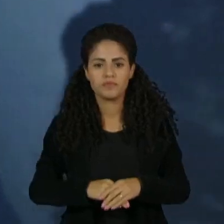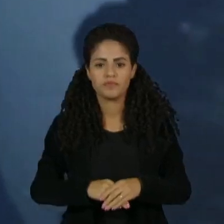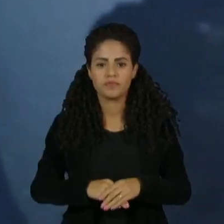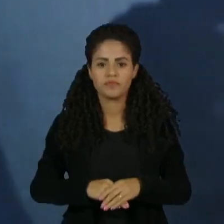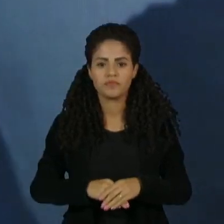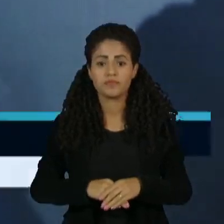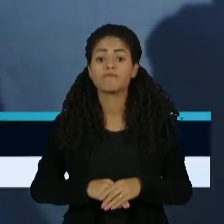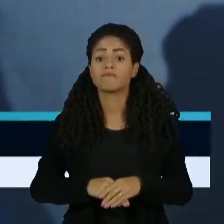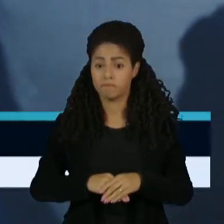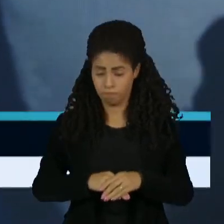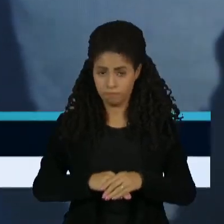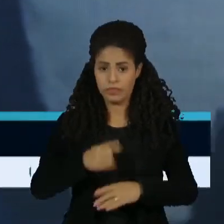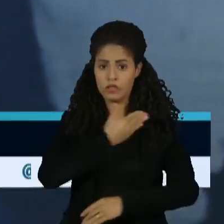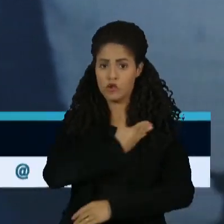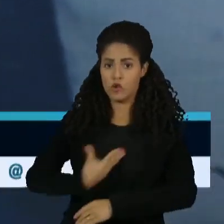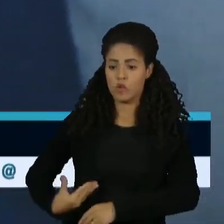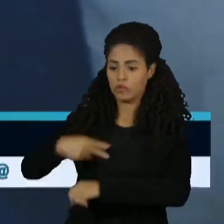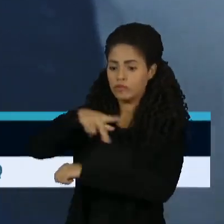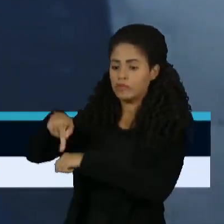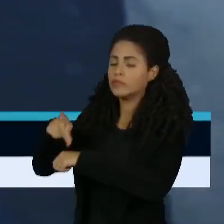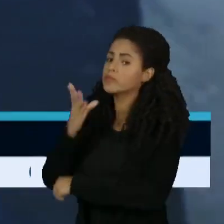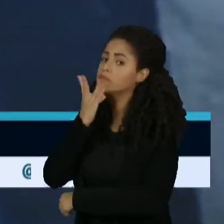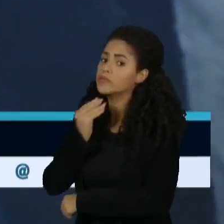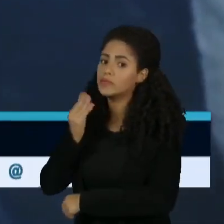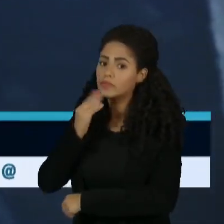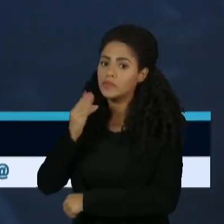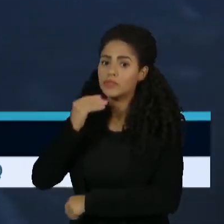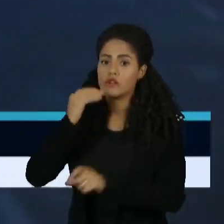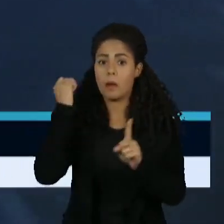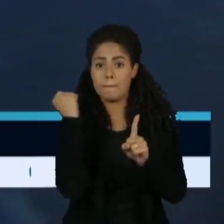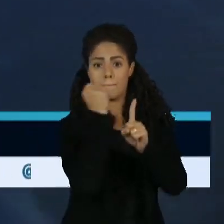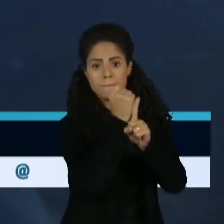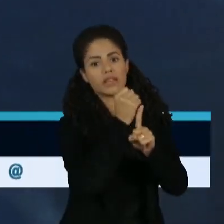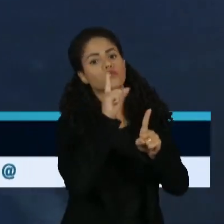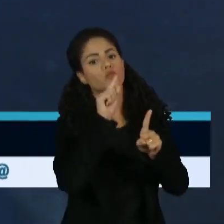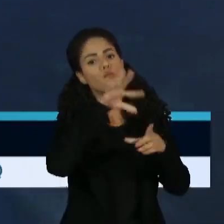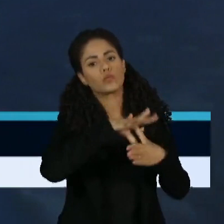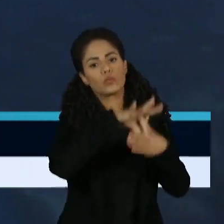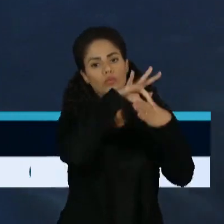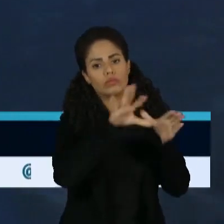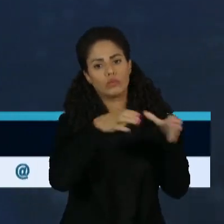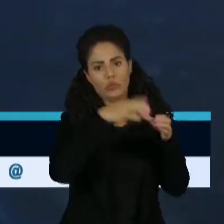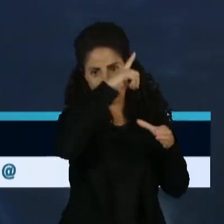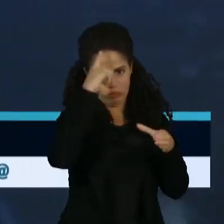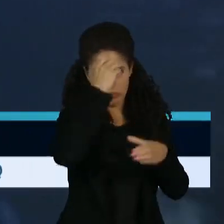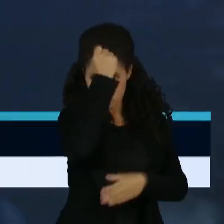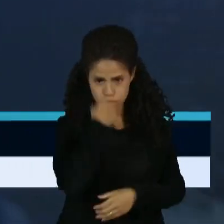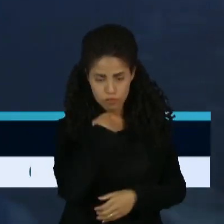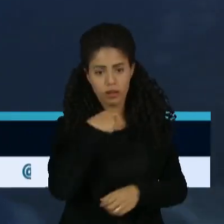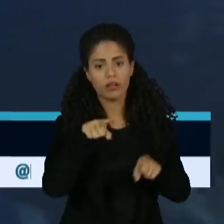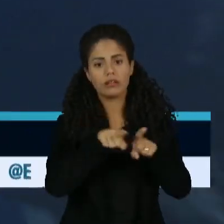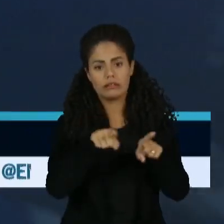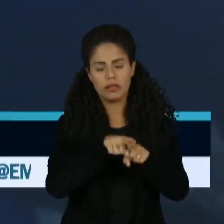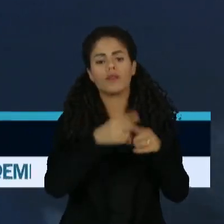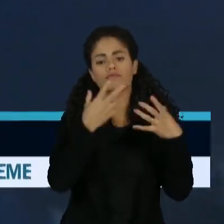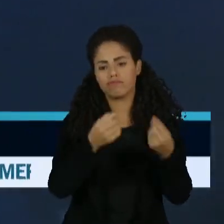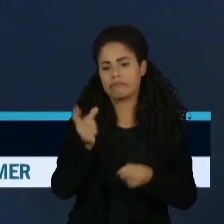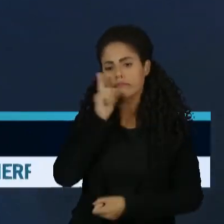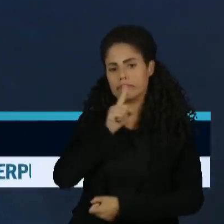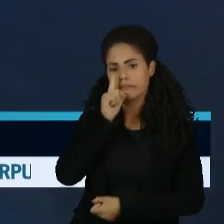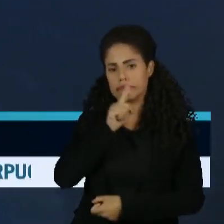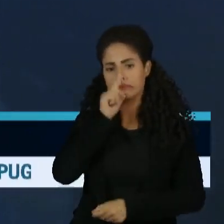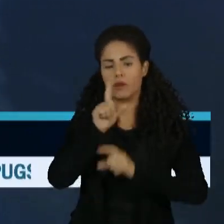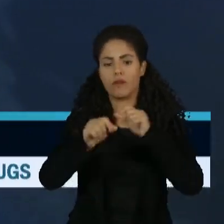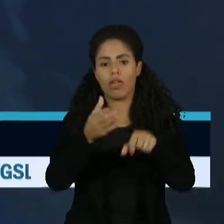O governo de Israel diz ter matado uma das lideranças do Hamas e a inteligência do país admitiu falha em não